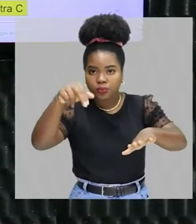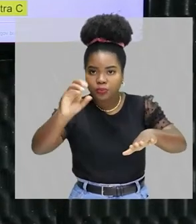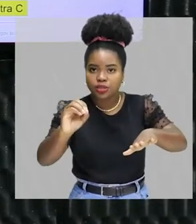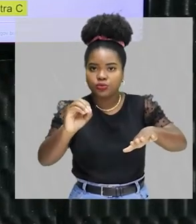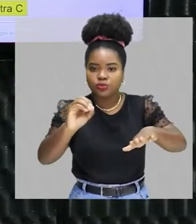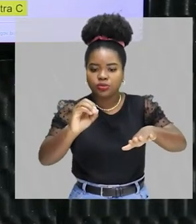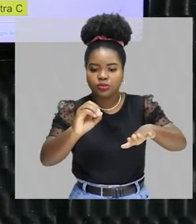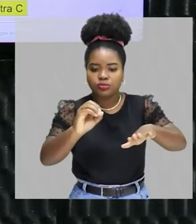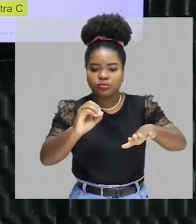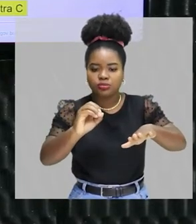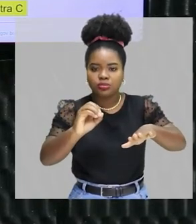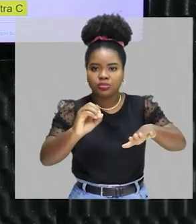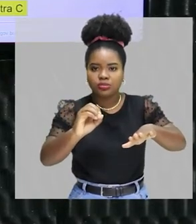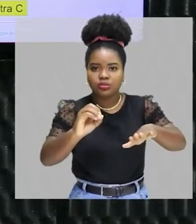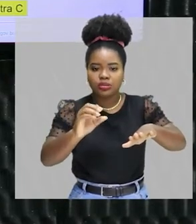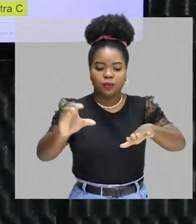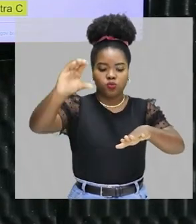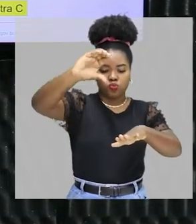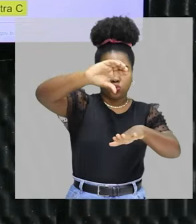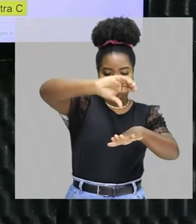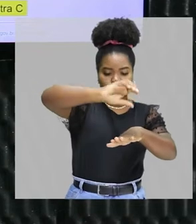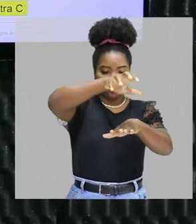nesse caso aqui, no pano. Certo?